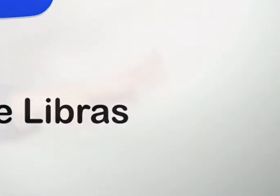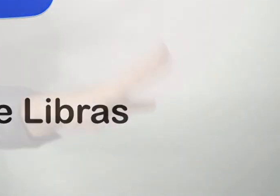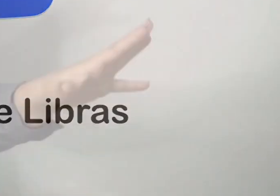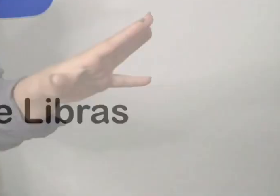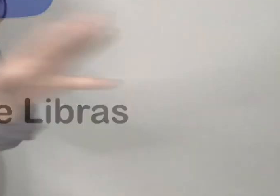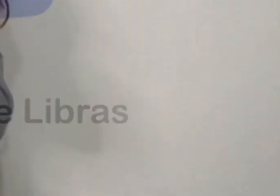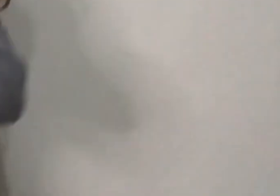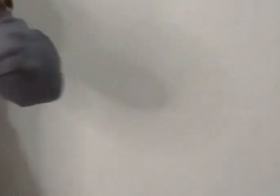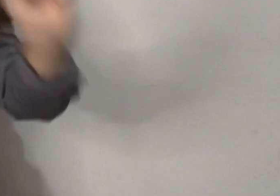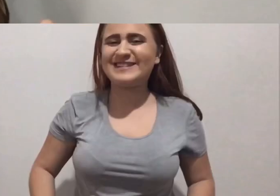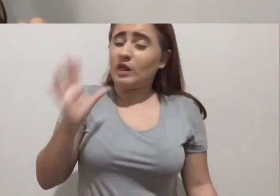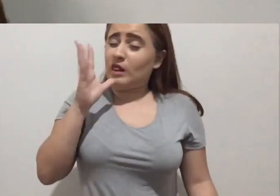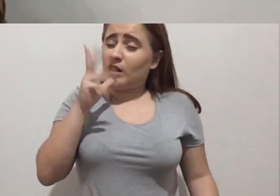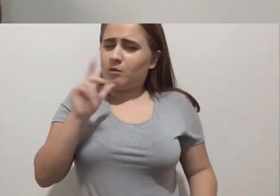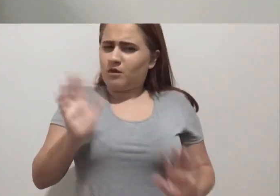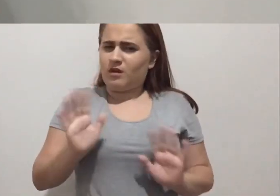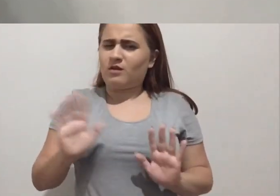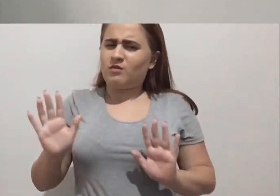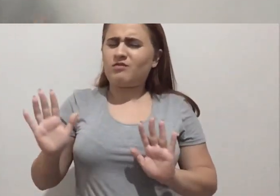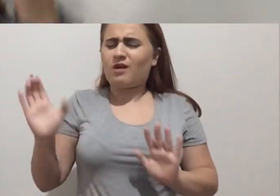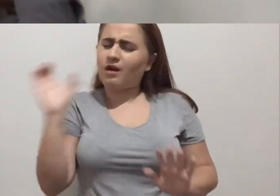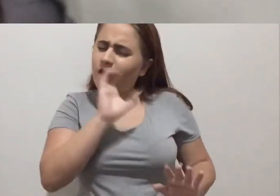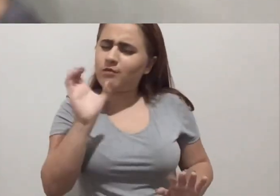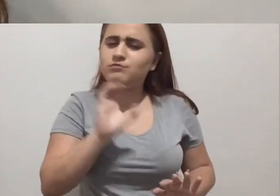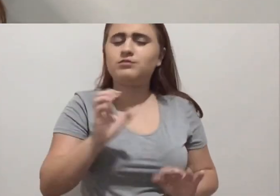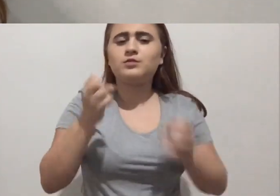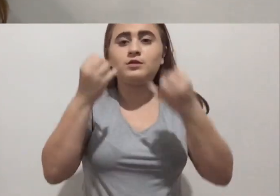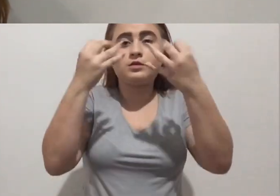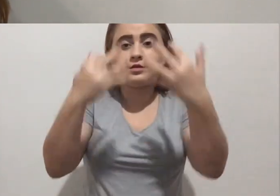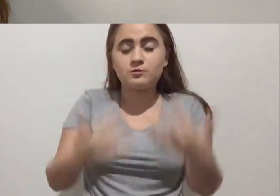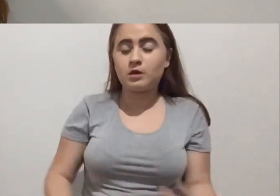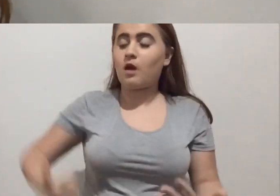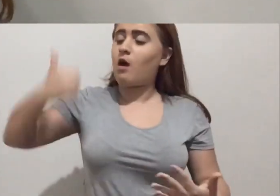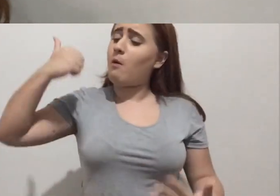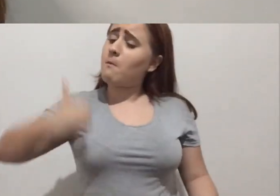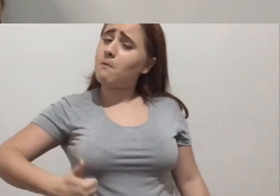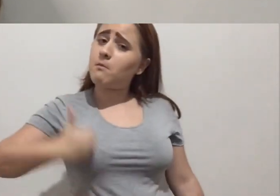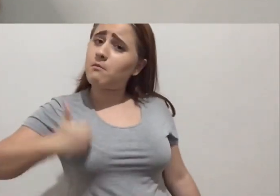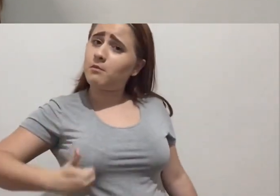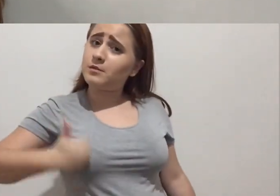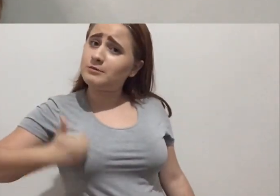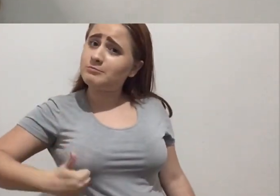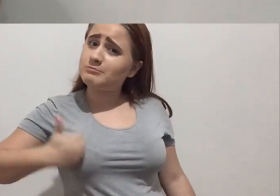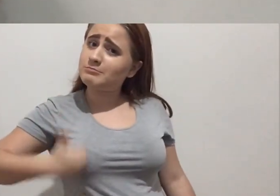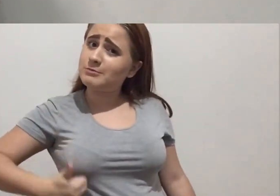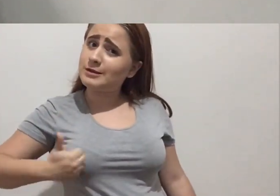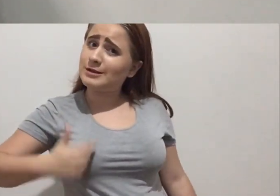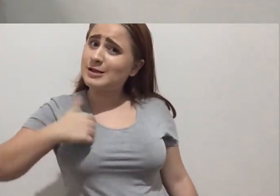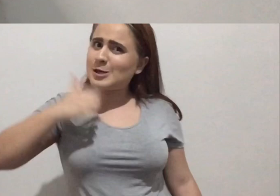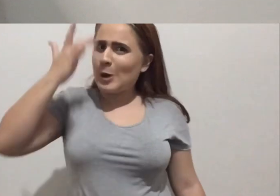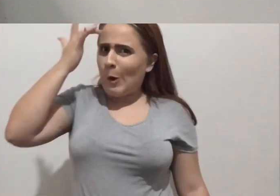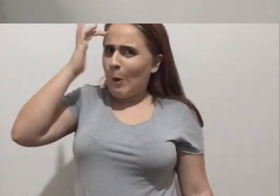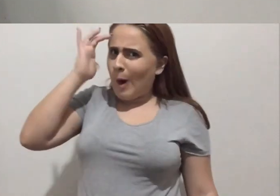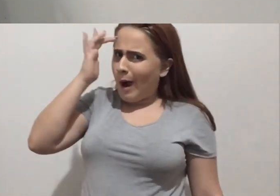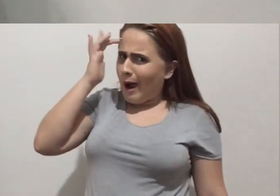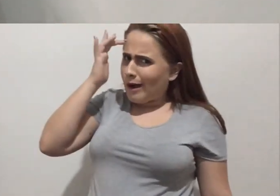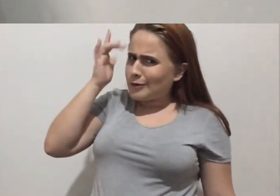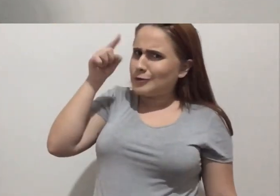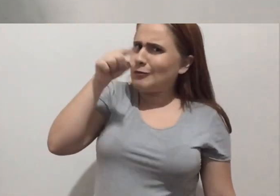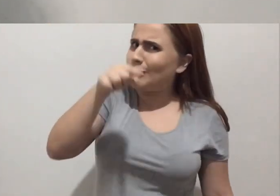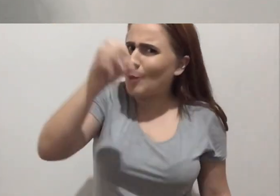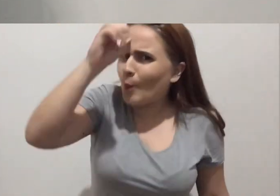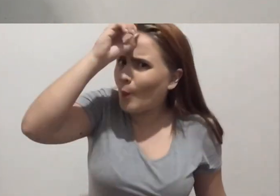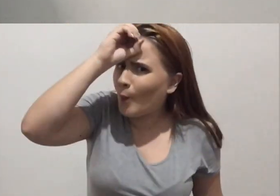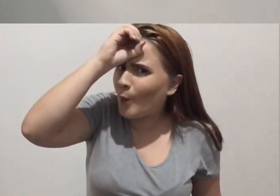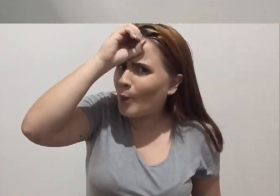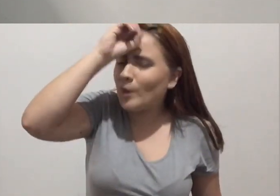Bom, gente, sem enrolar muito, vamos lá. A primeira curiosidade que eu acho que você não sabe nem todo surdo